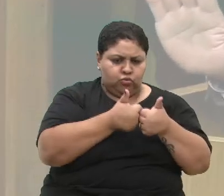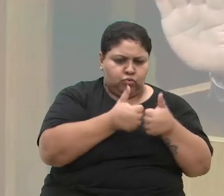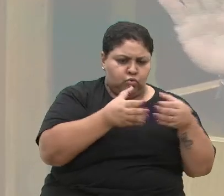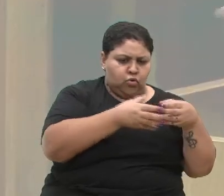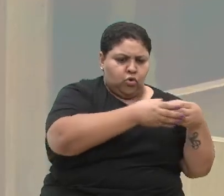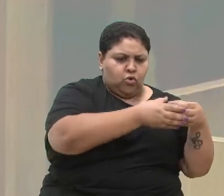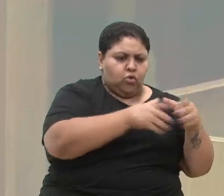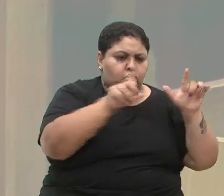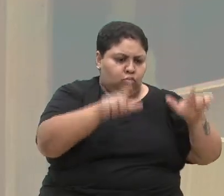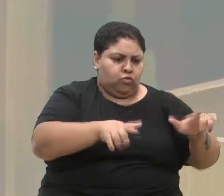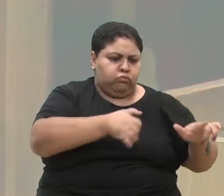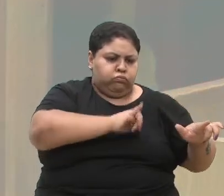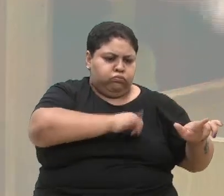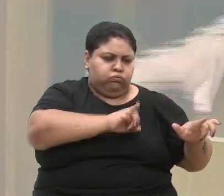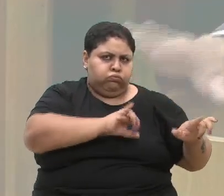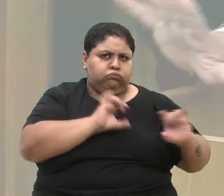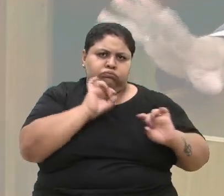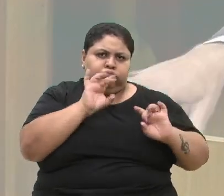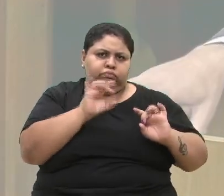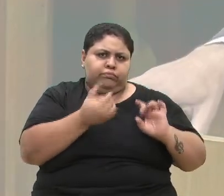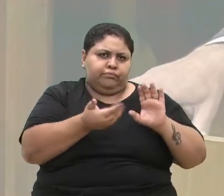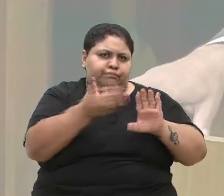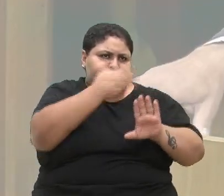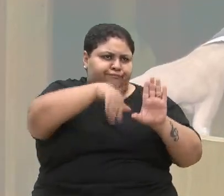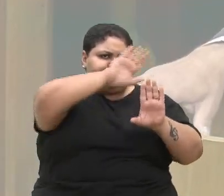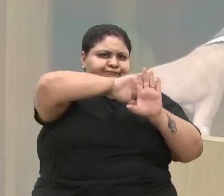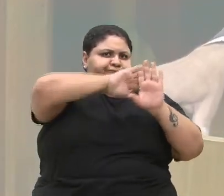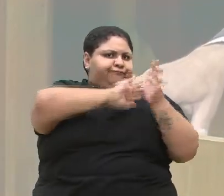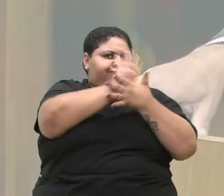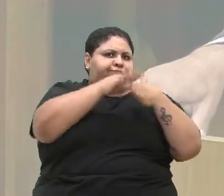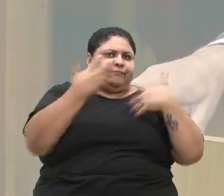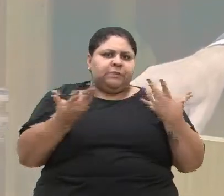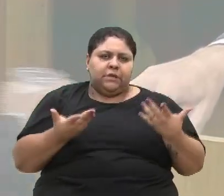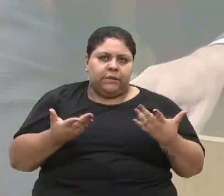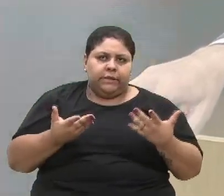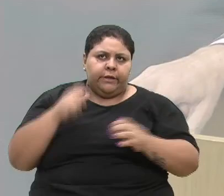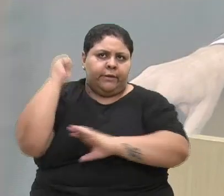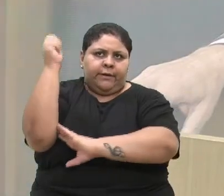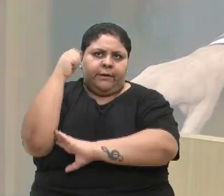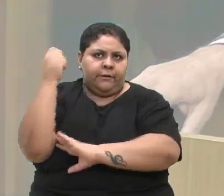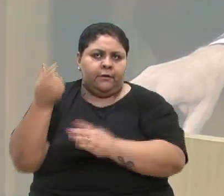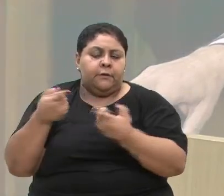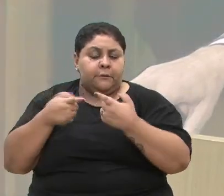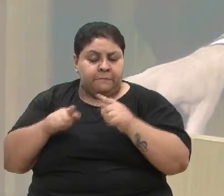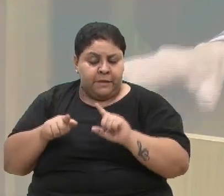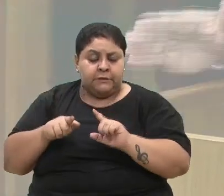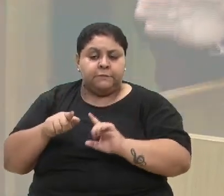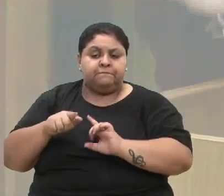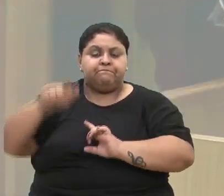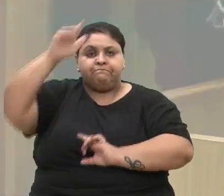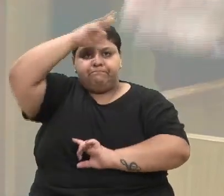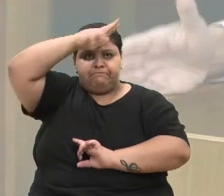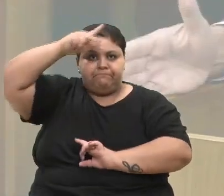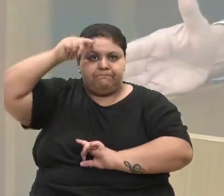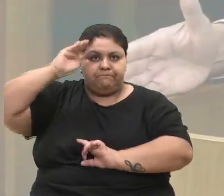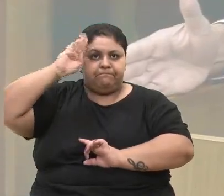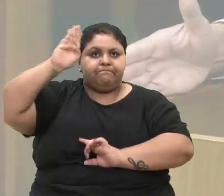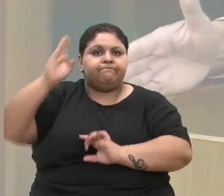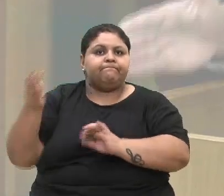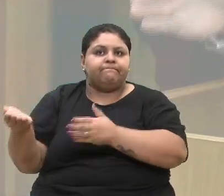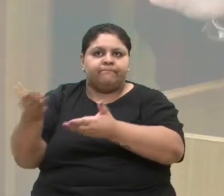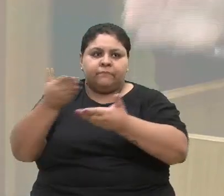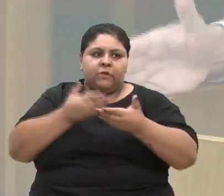Não era nada, era um resquício atrás ali, enfim. Mas, prontamente, a Guarda Municipal nos atendeu. Então, são servidores de